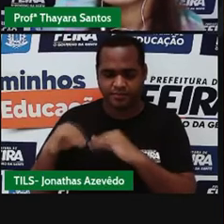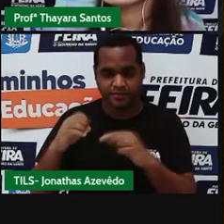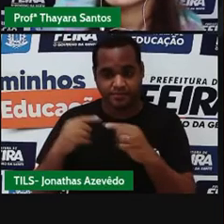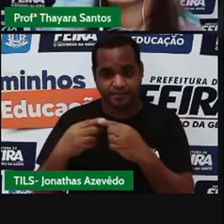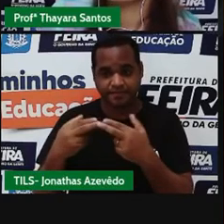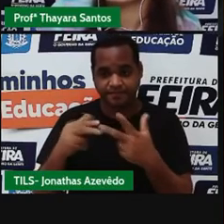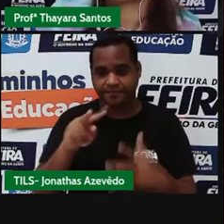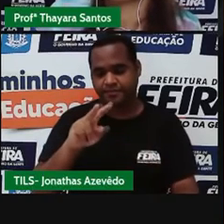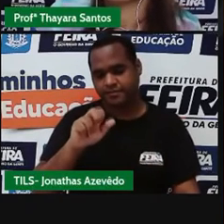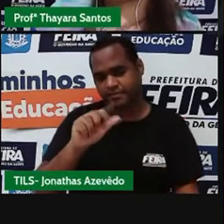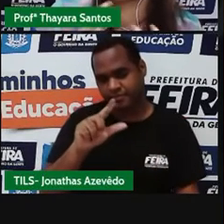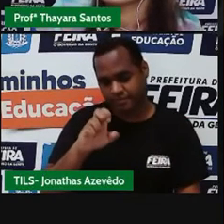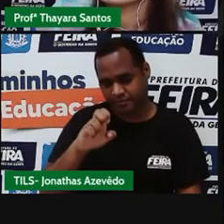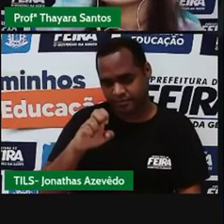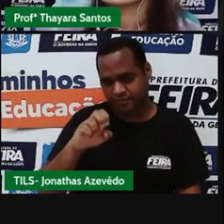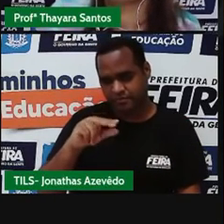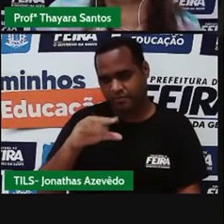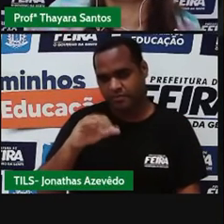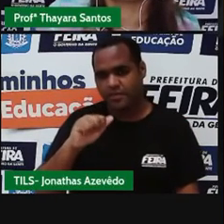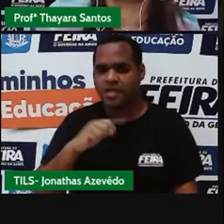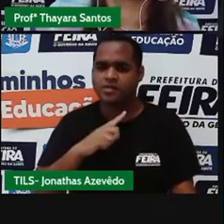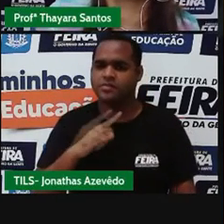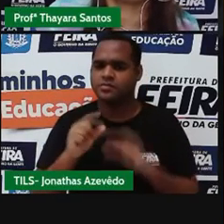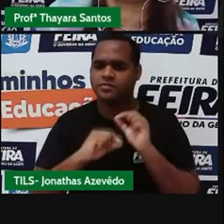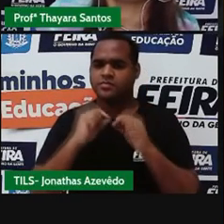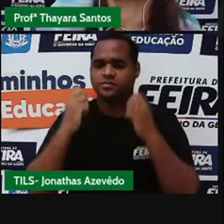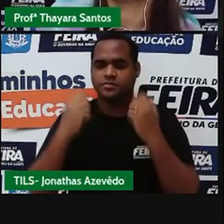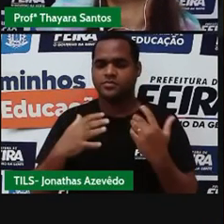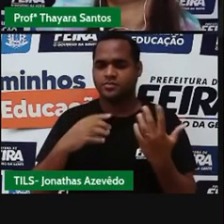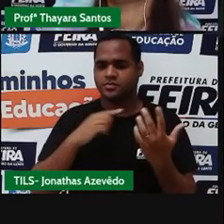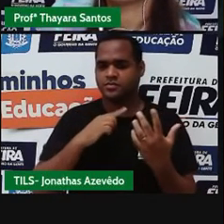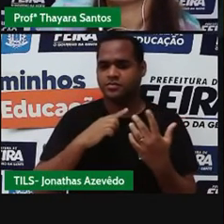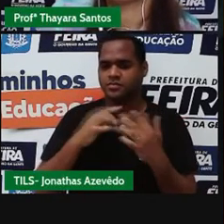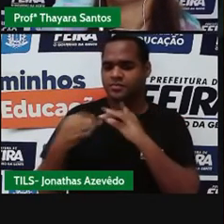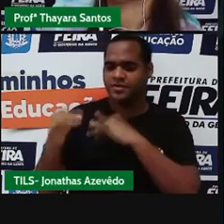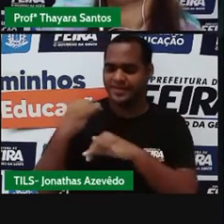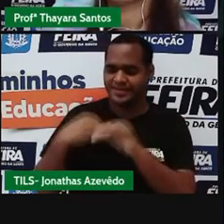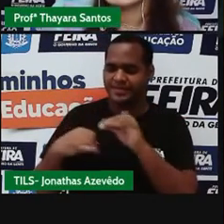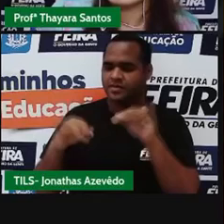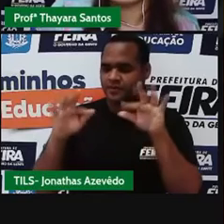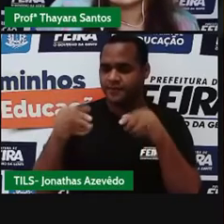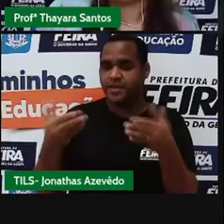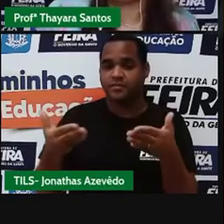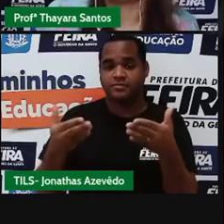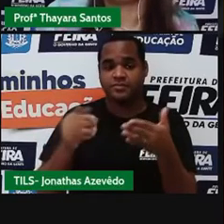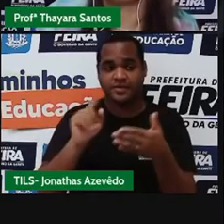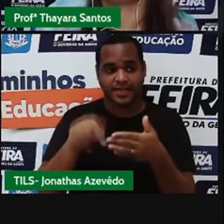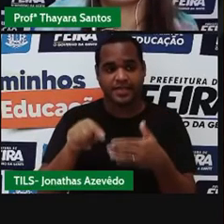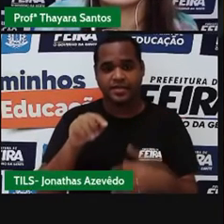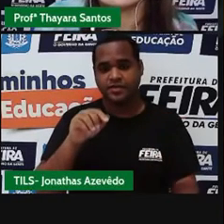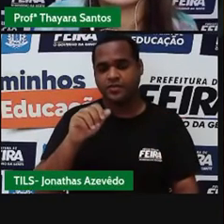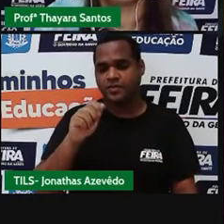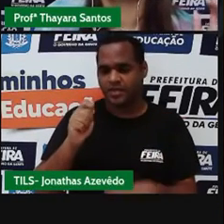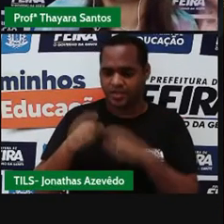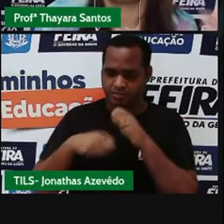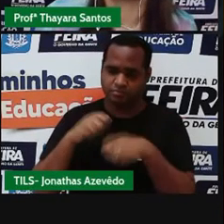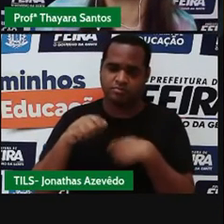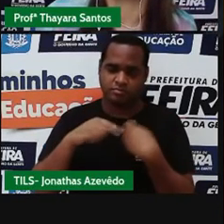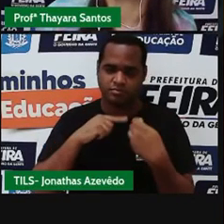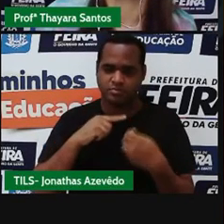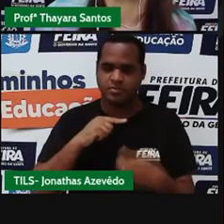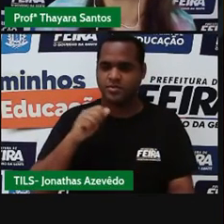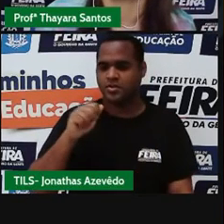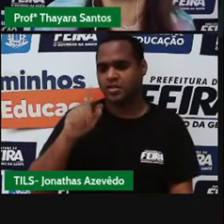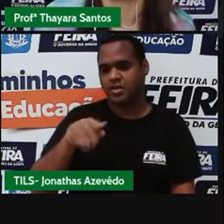valência. E o que é essa camada de valência? É a última camada eletrônica que aquele átomo tem. Vocês lembram que a gente falou que tem